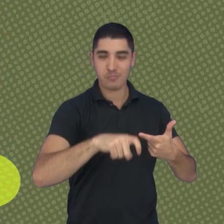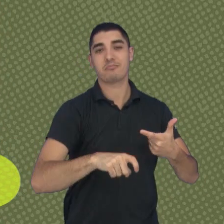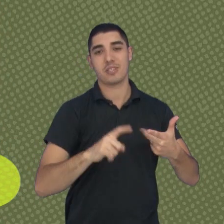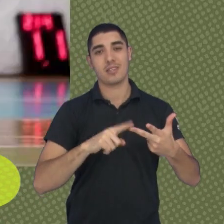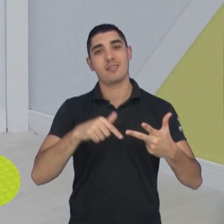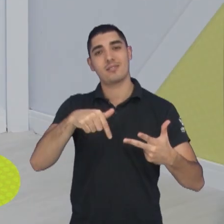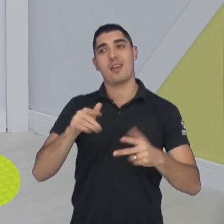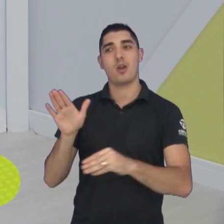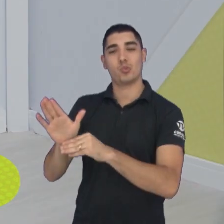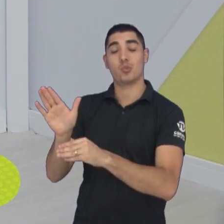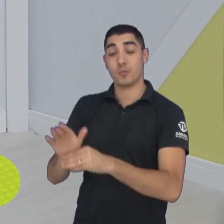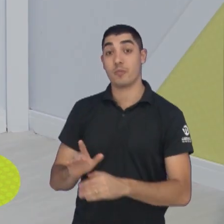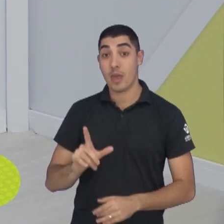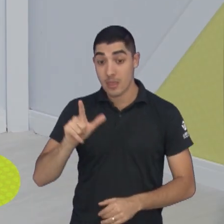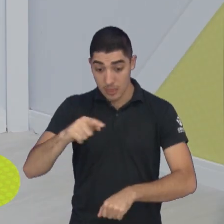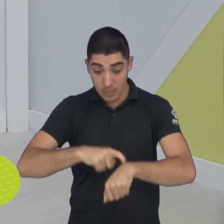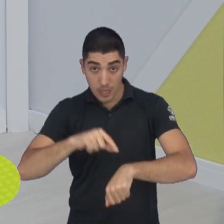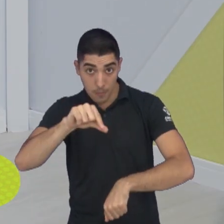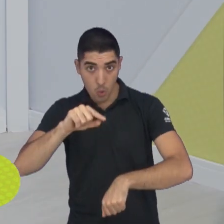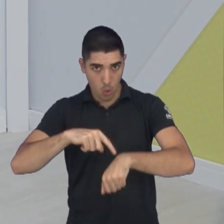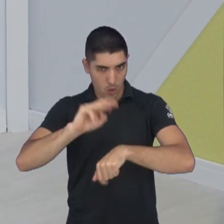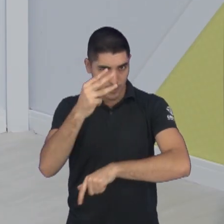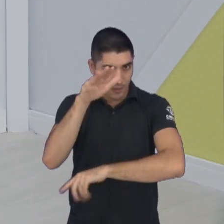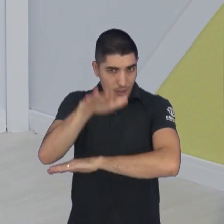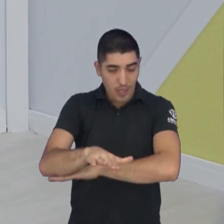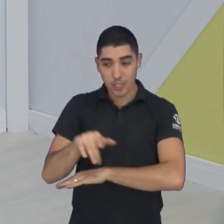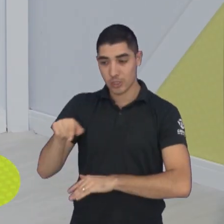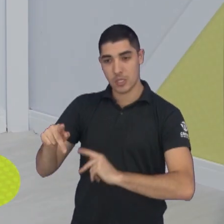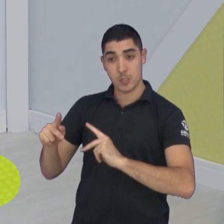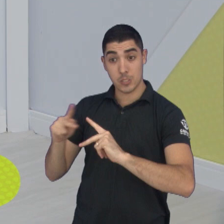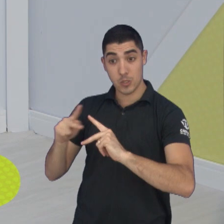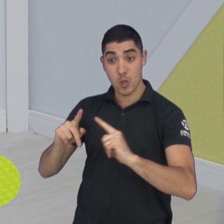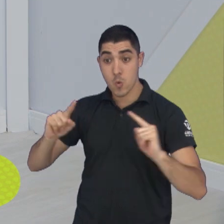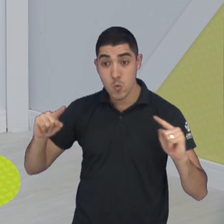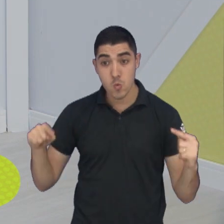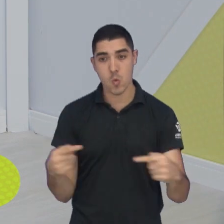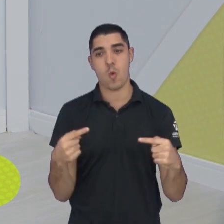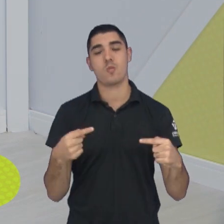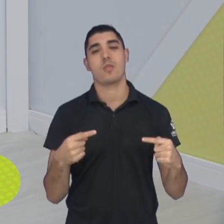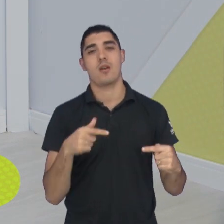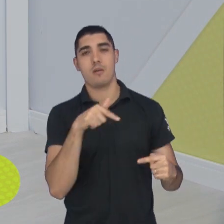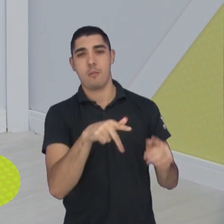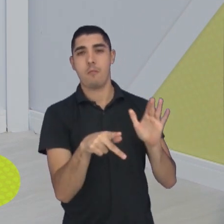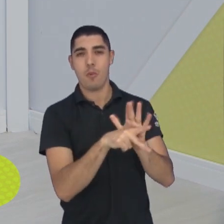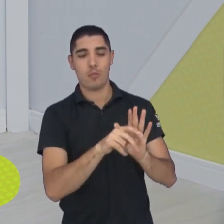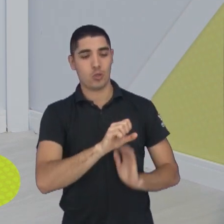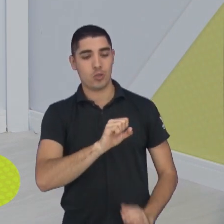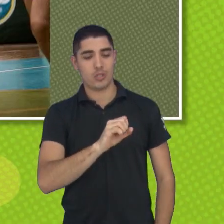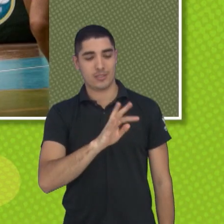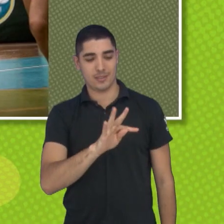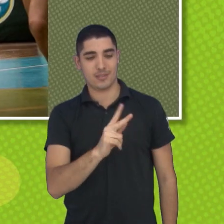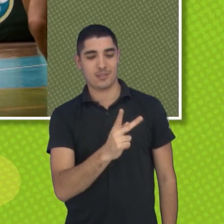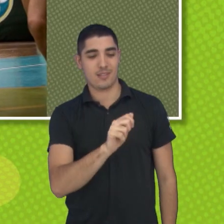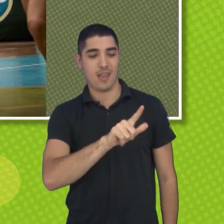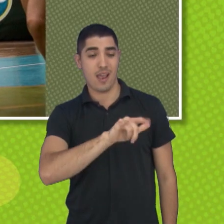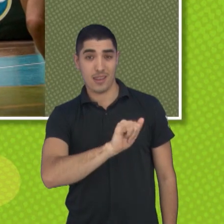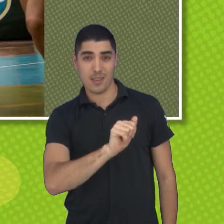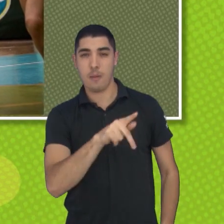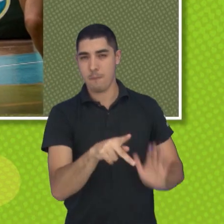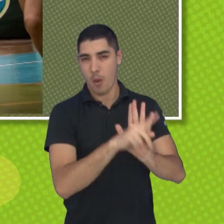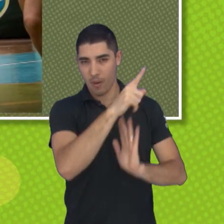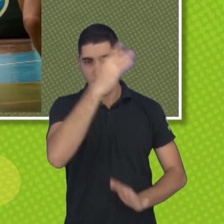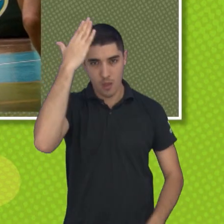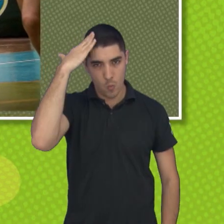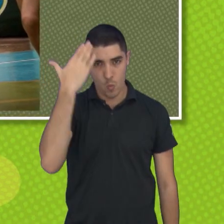voltam à quadra daqui a pouquinho, às 3 da tarde, para enfrentar o time da Sociedade Italia de Curitiba, Brunão é, legal que as